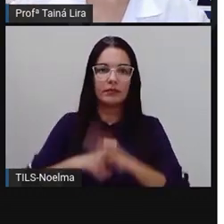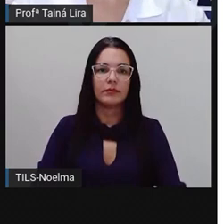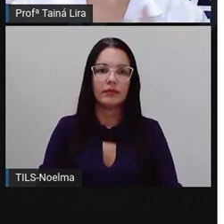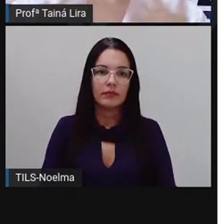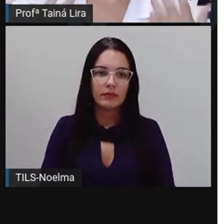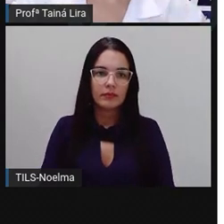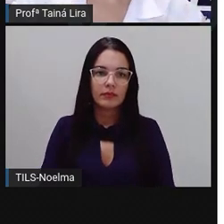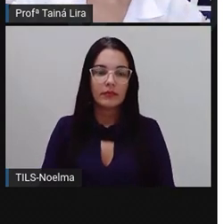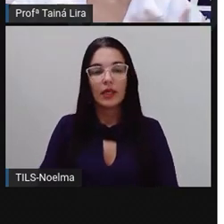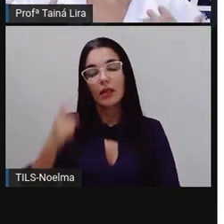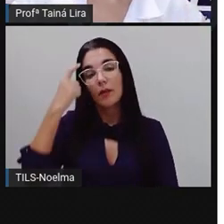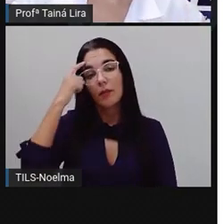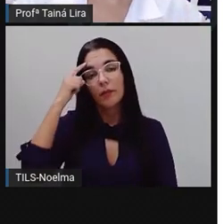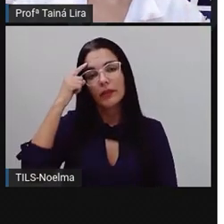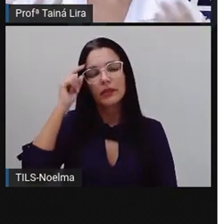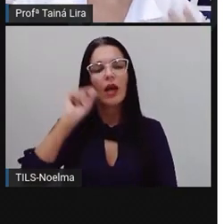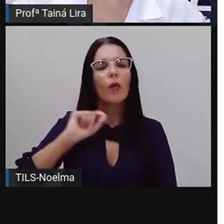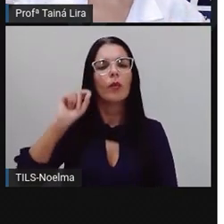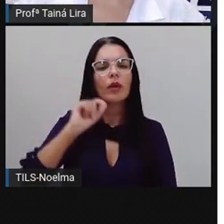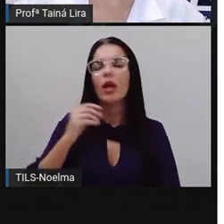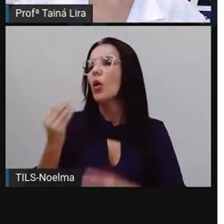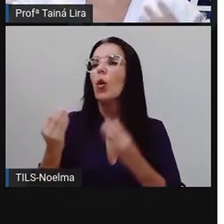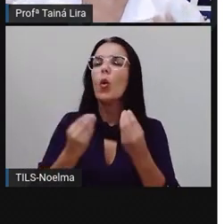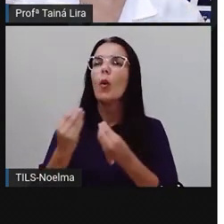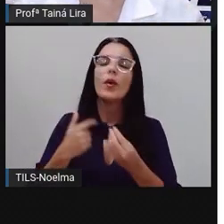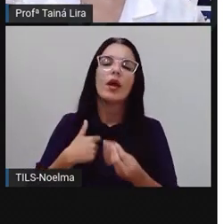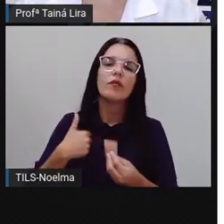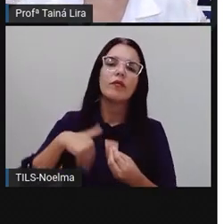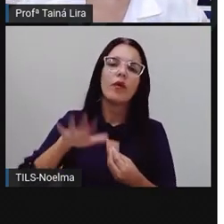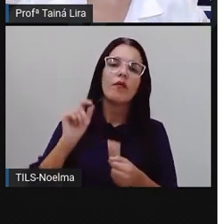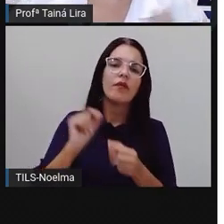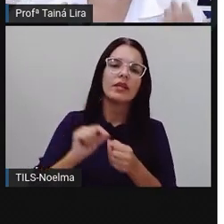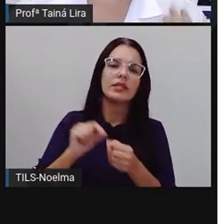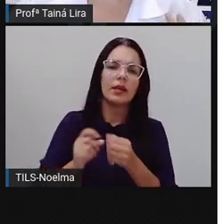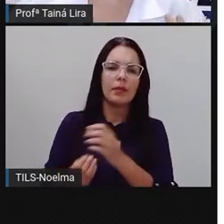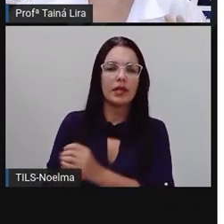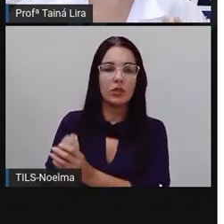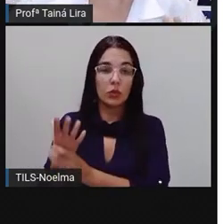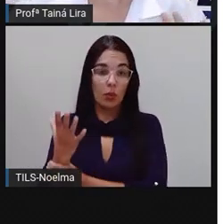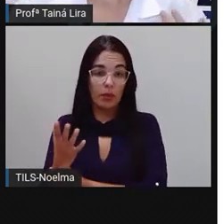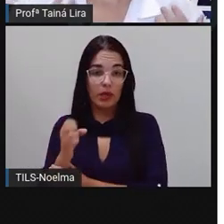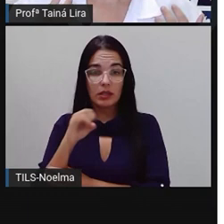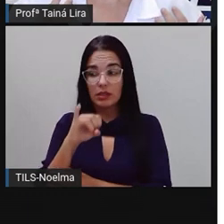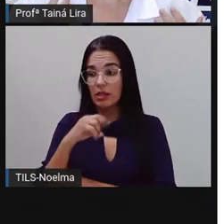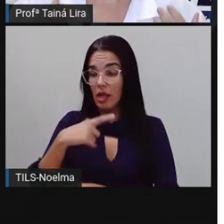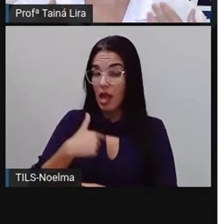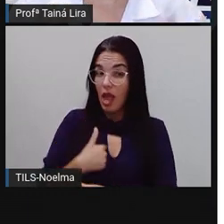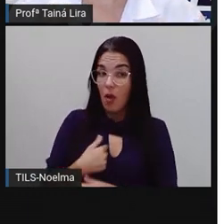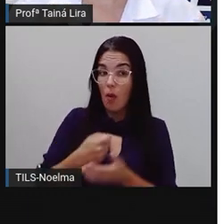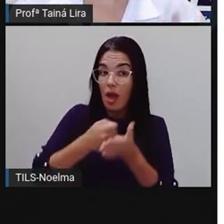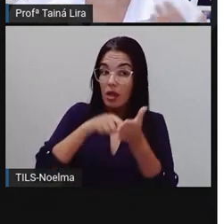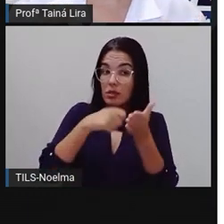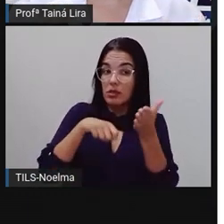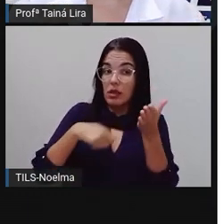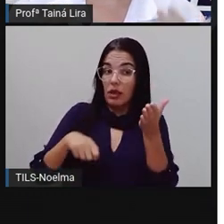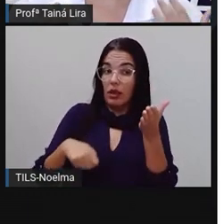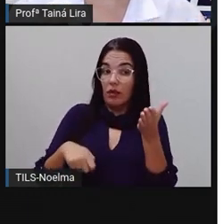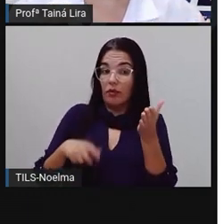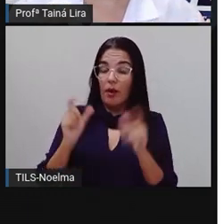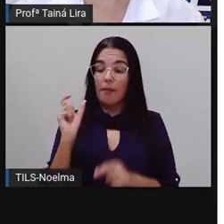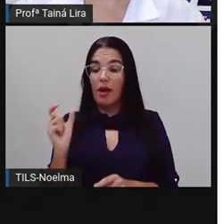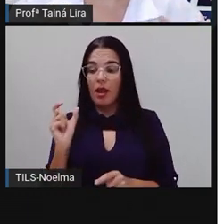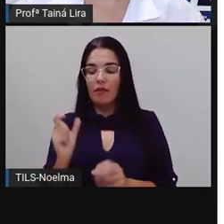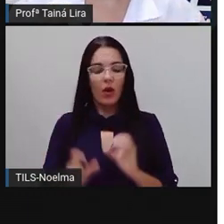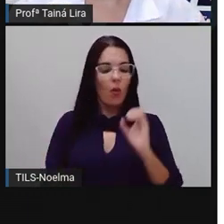pensar. Pró, e como é que eu vou fazer para descobrir se eu escrevo essa palavra com O ou